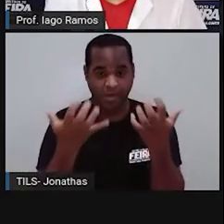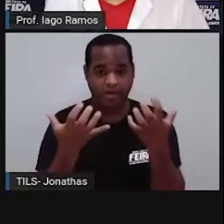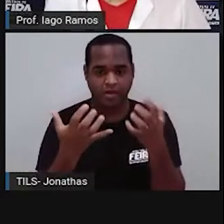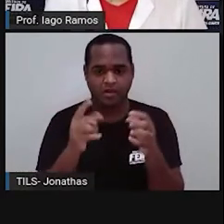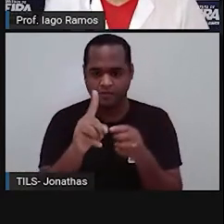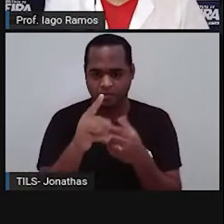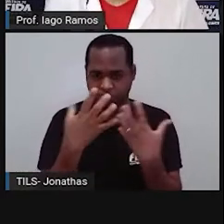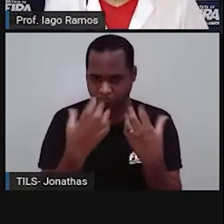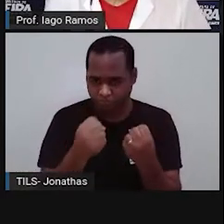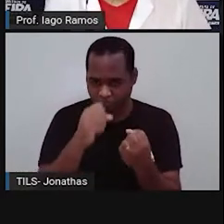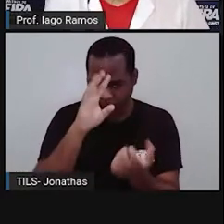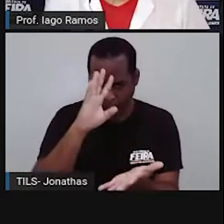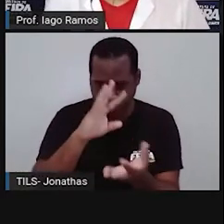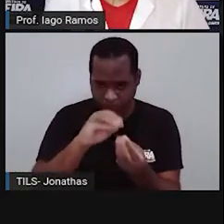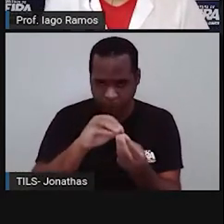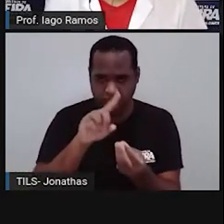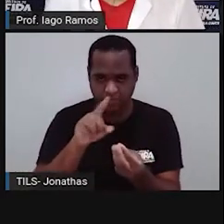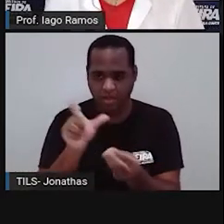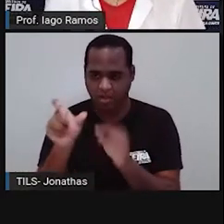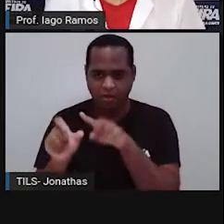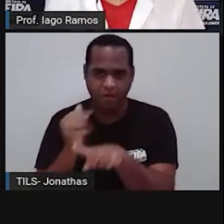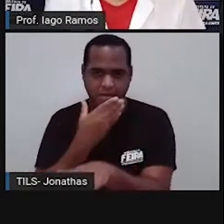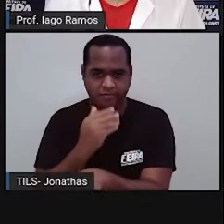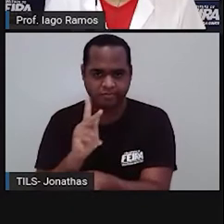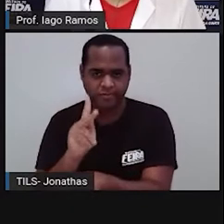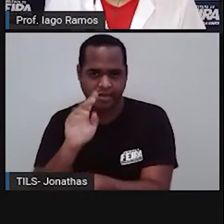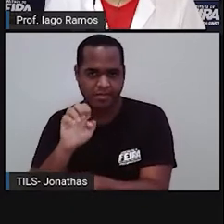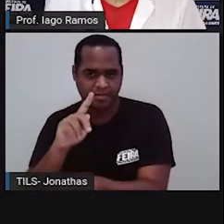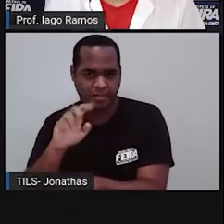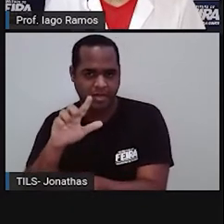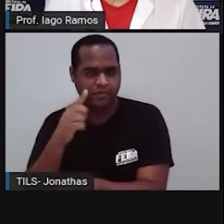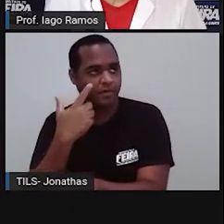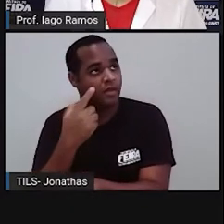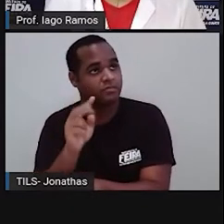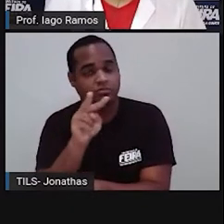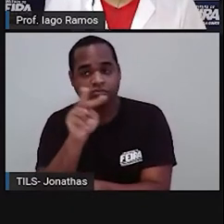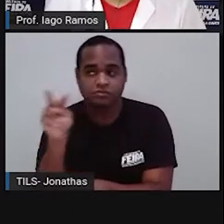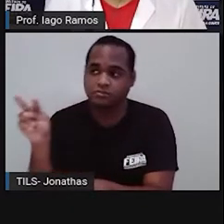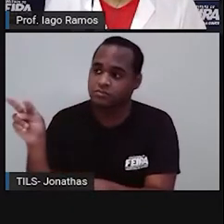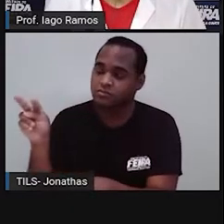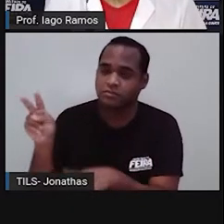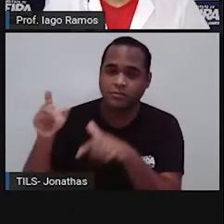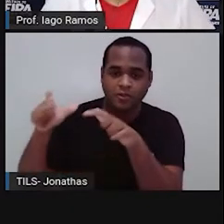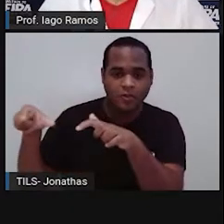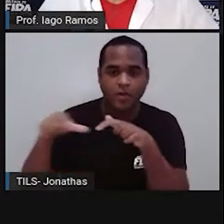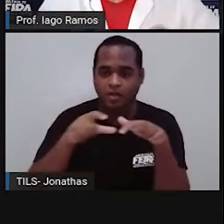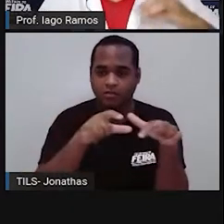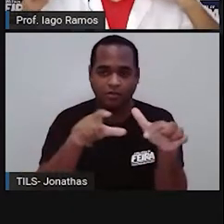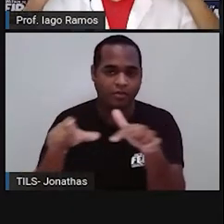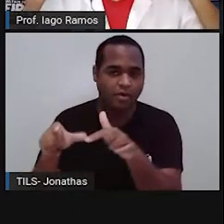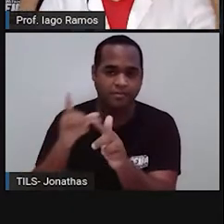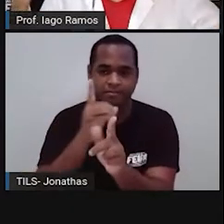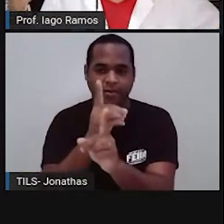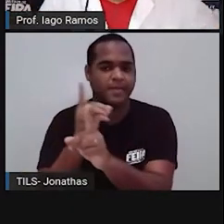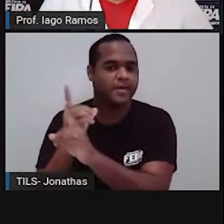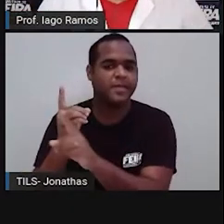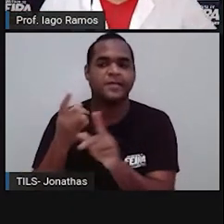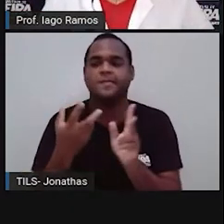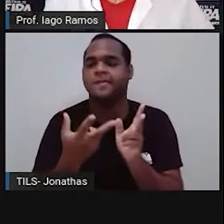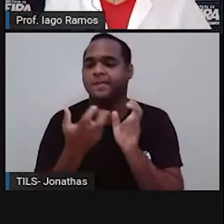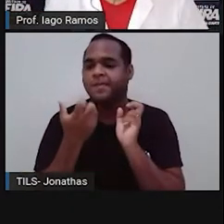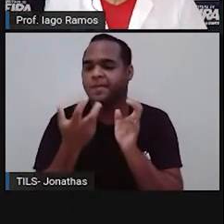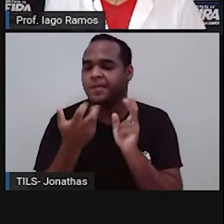concorda com o Kepler, tá? Olha a sua volta aí agora, aonde você estiver e observe,